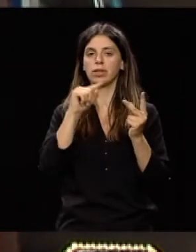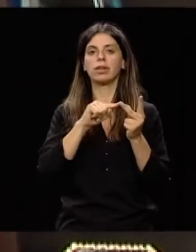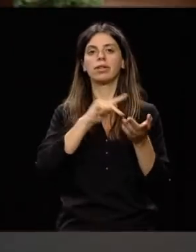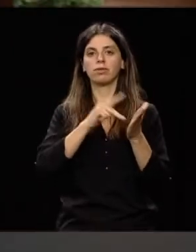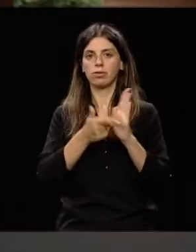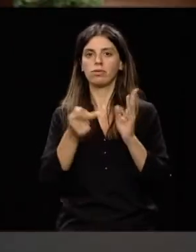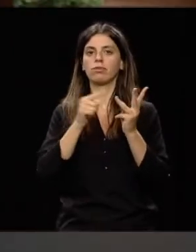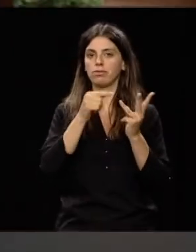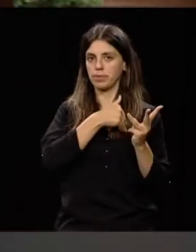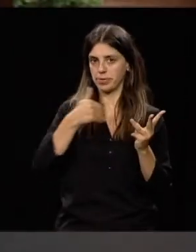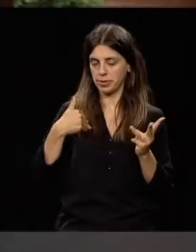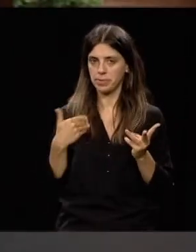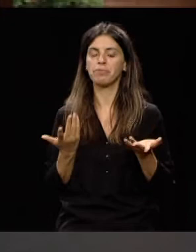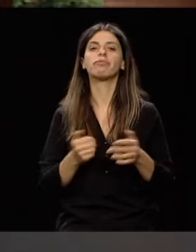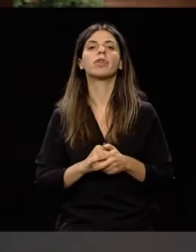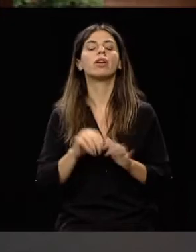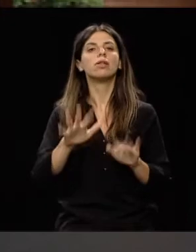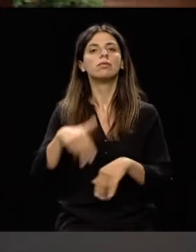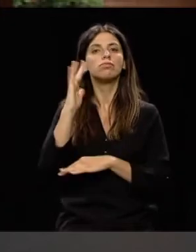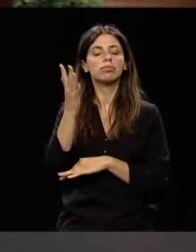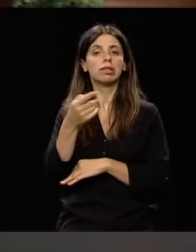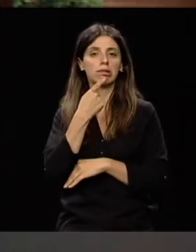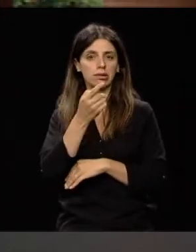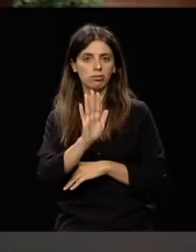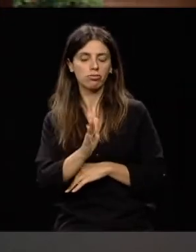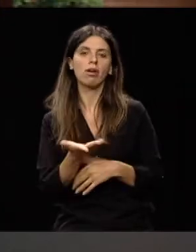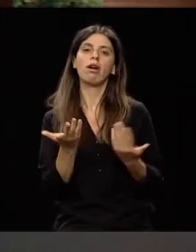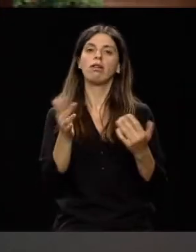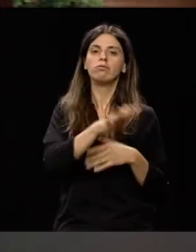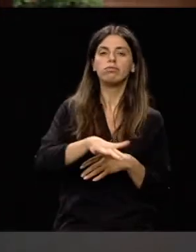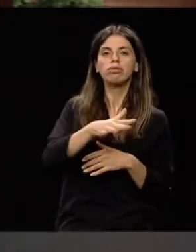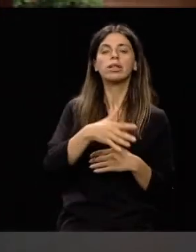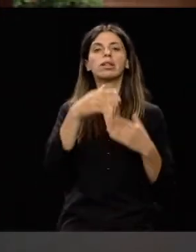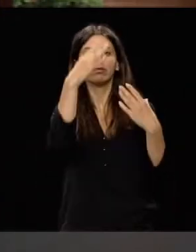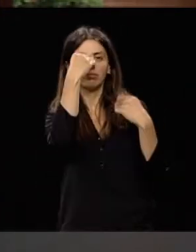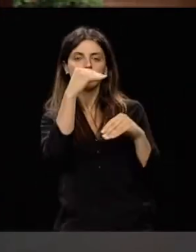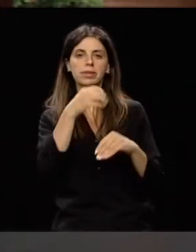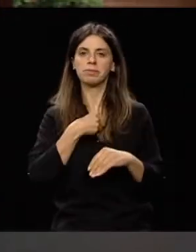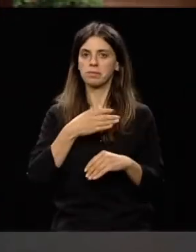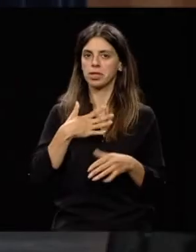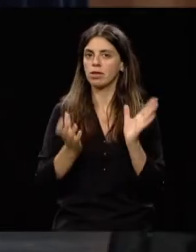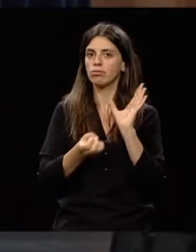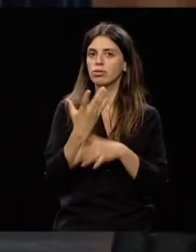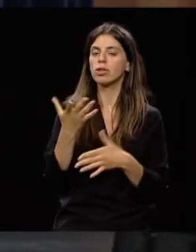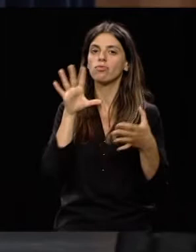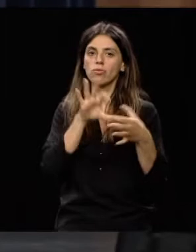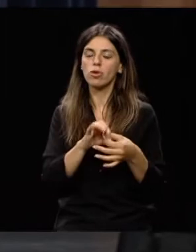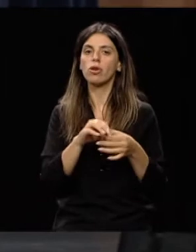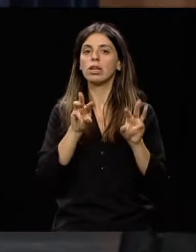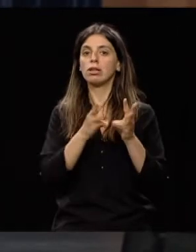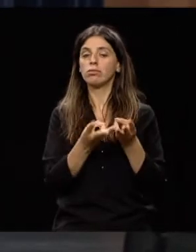É um evento que cobre, como disse, áreas que vão desde educação e empreendedorismo, didática,